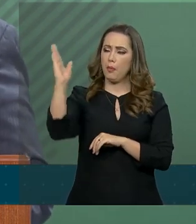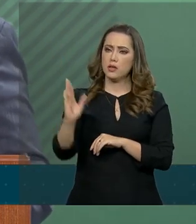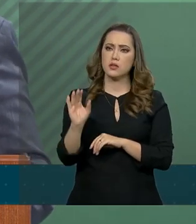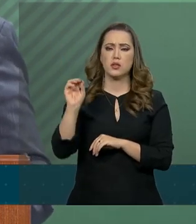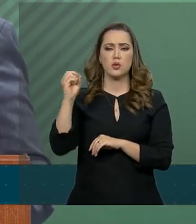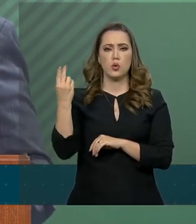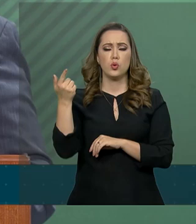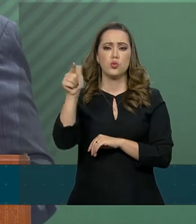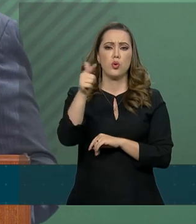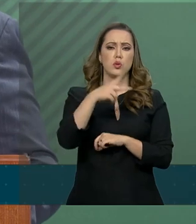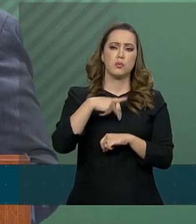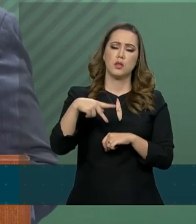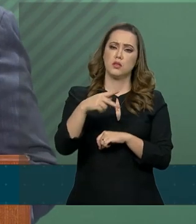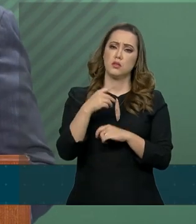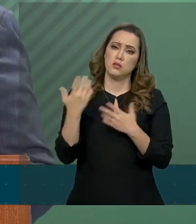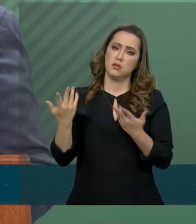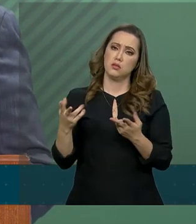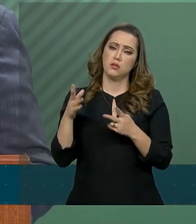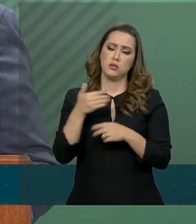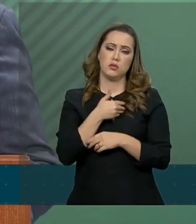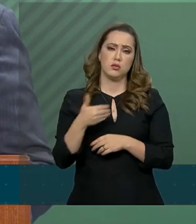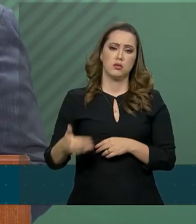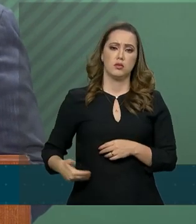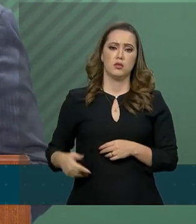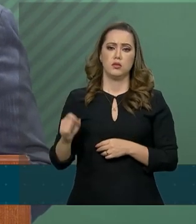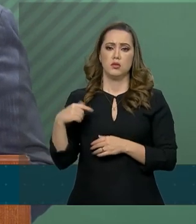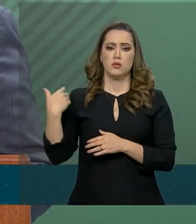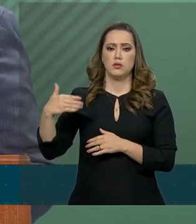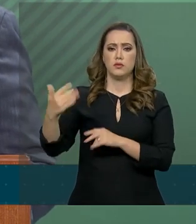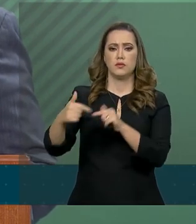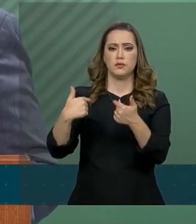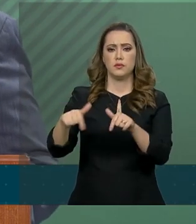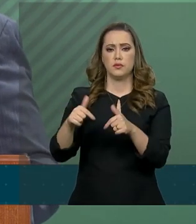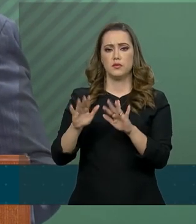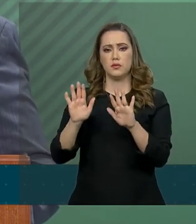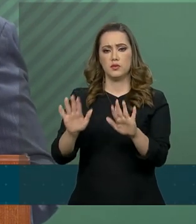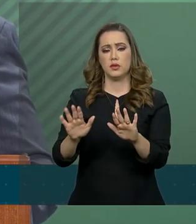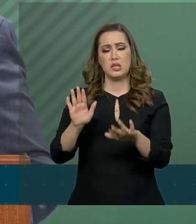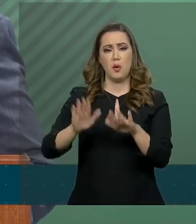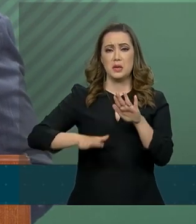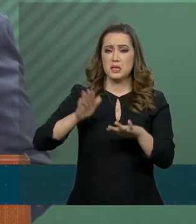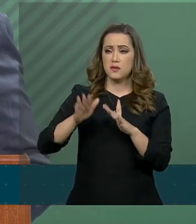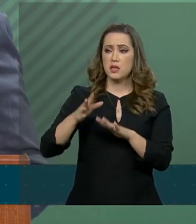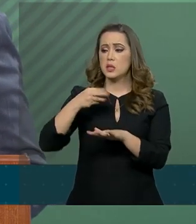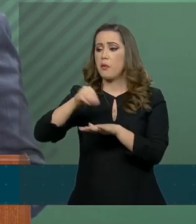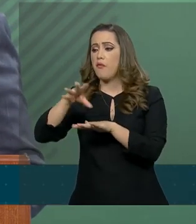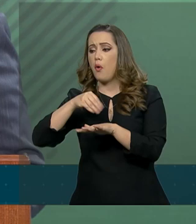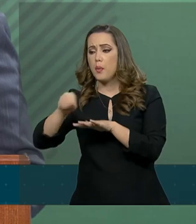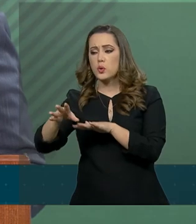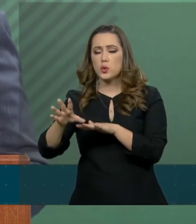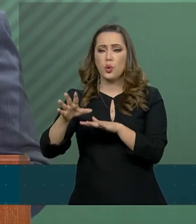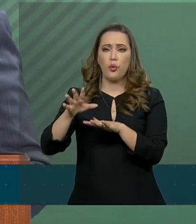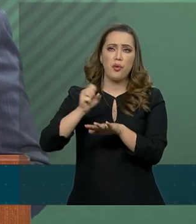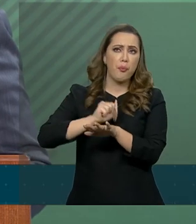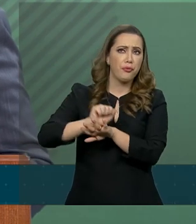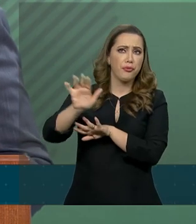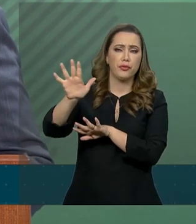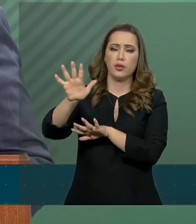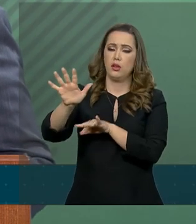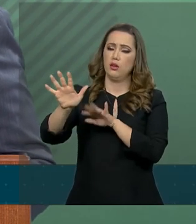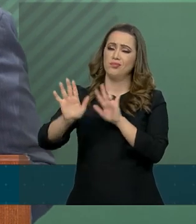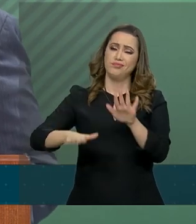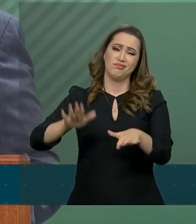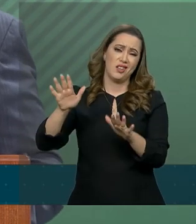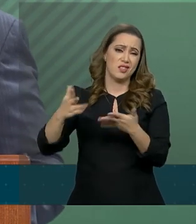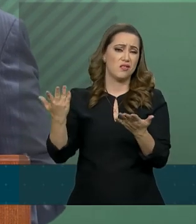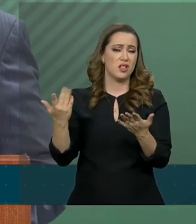ou estrangeiros. É nesse aspecto que o governo vem trabalhando. Então, algumas notícias vêm sendo divulgadas, nem